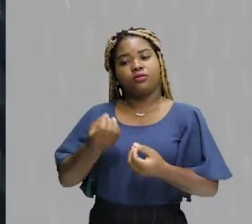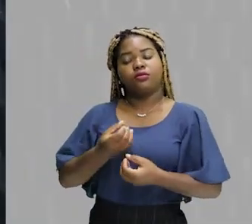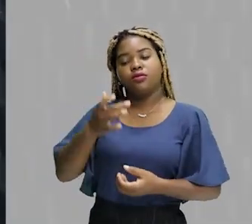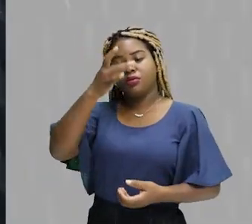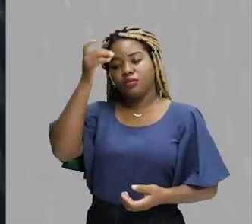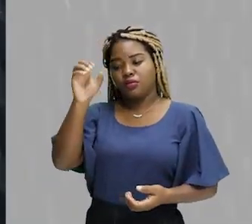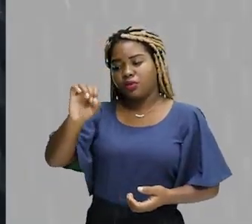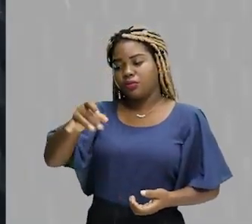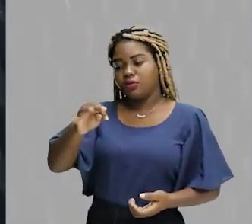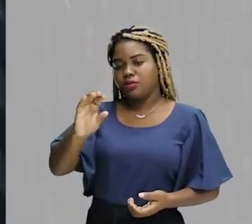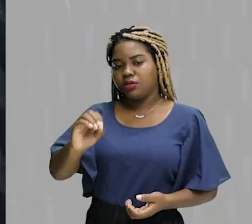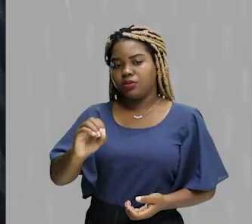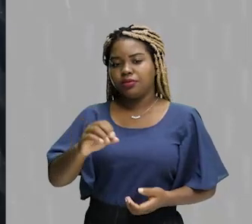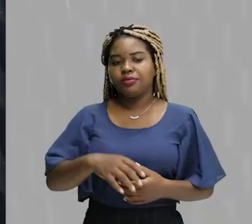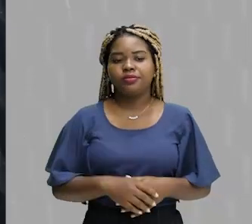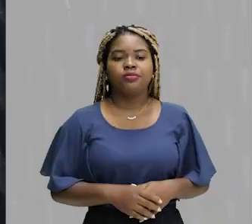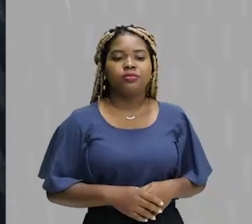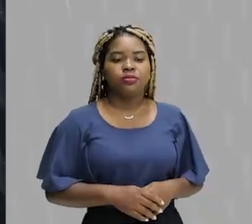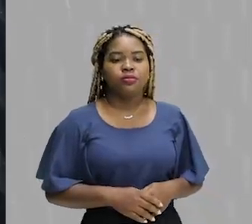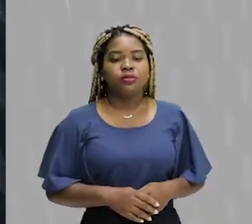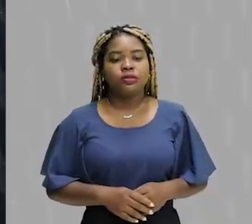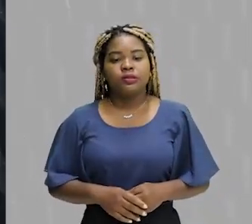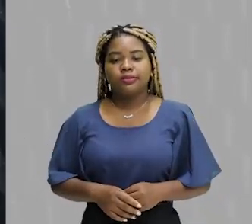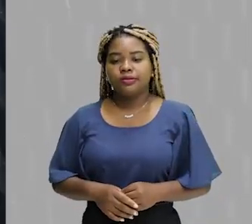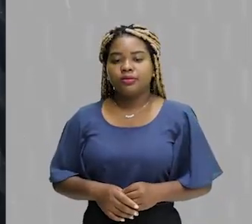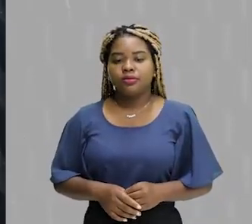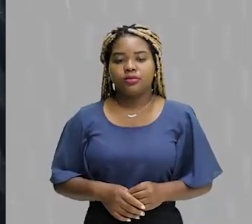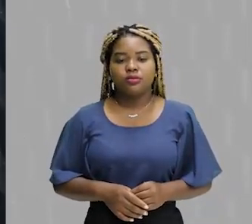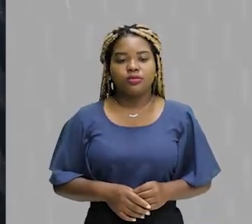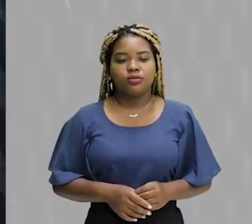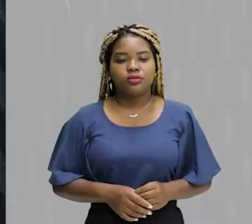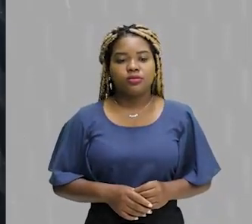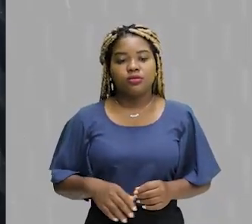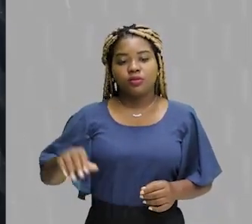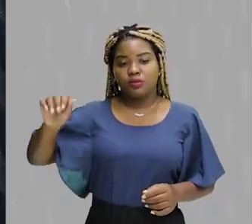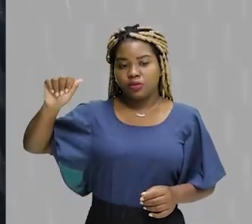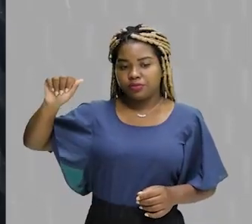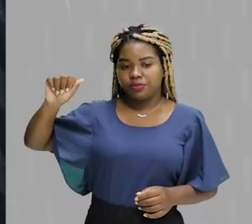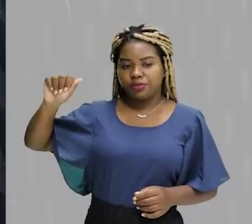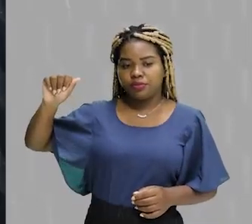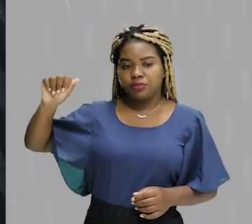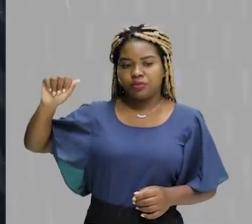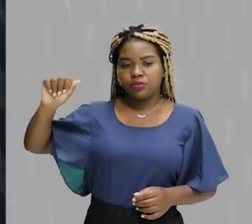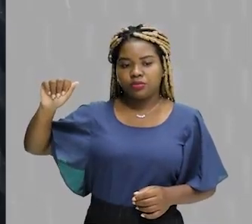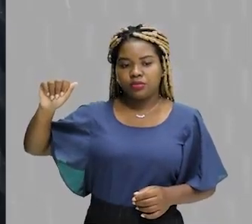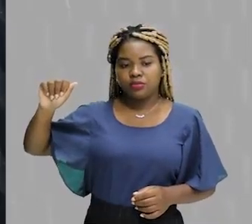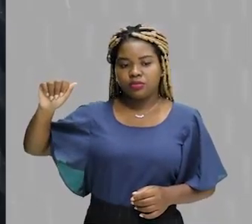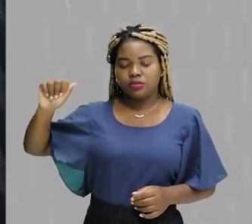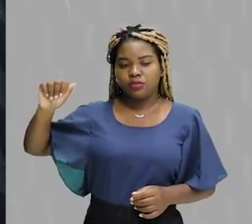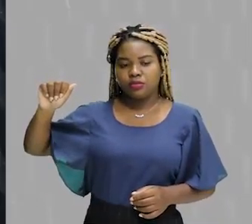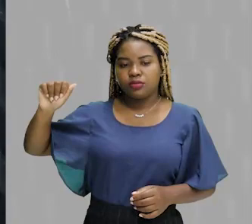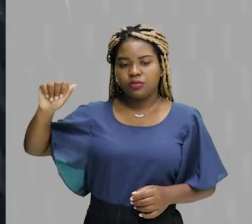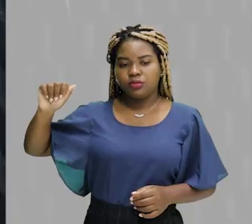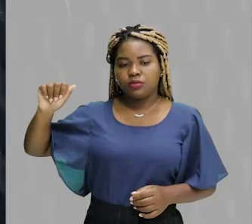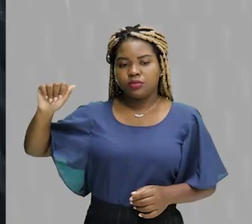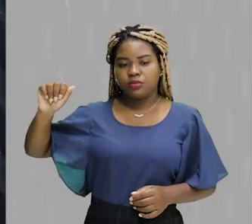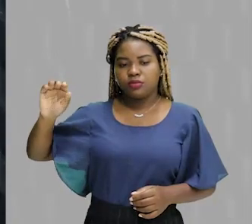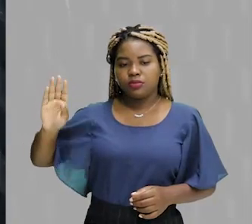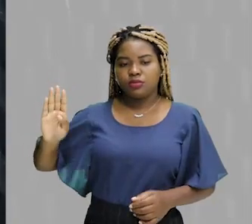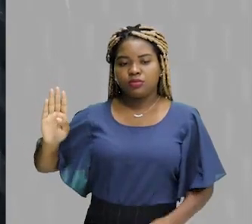objeto. Então, para Kant, a estética é uma intuição de ordem. Objetiva? Necessariamente não. Não é só da ordem objetiva.